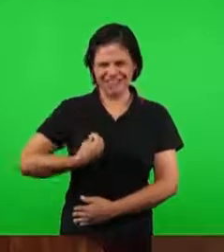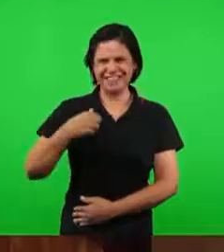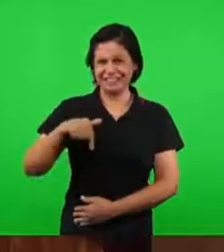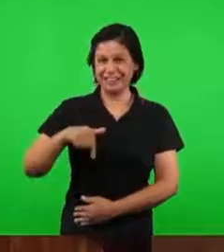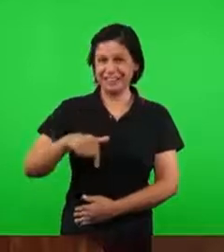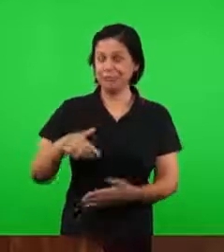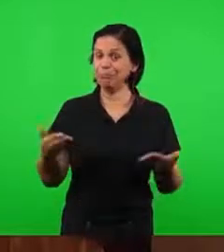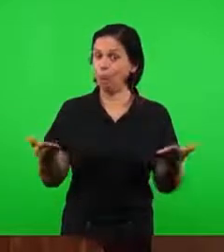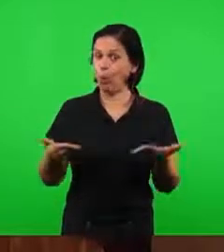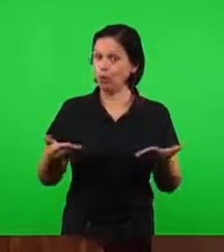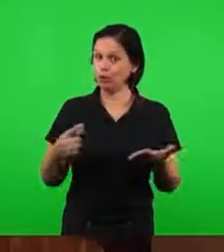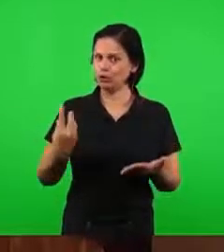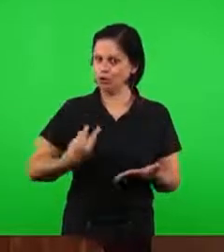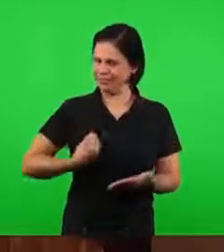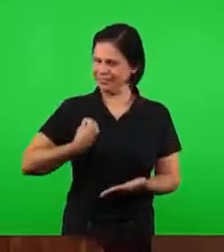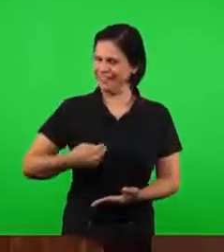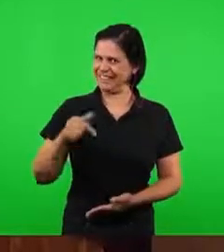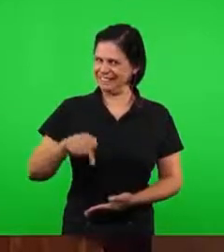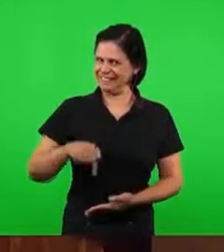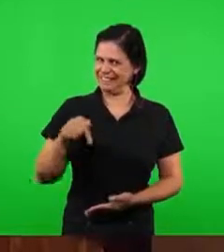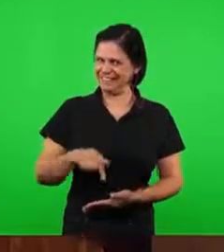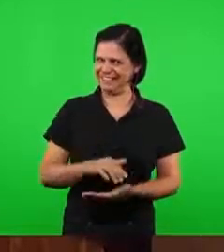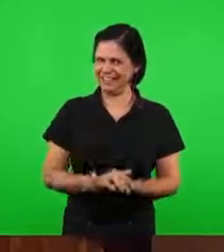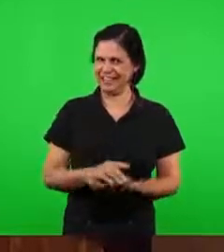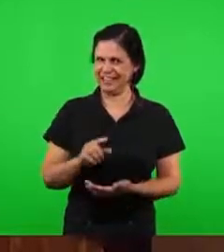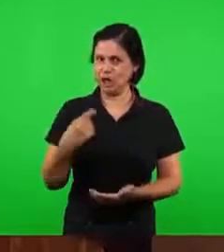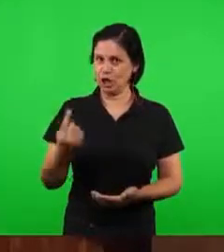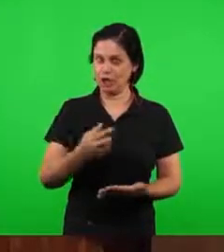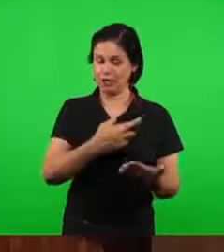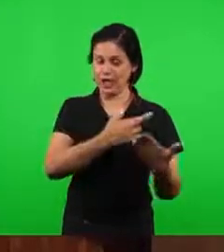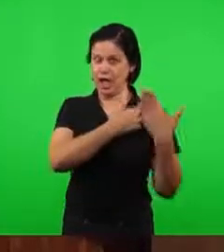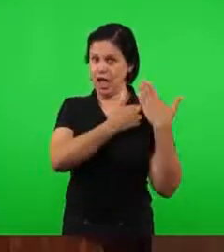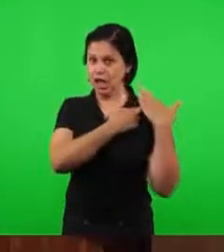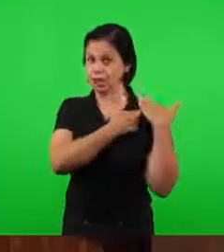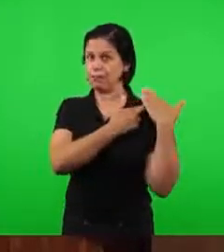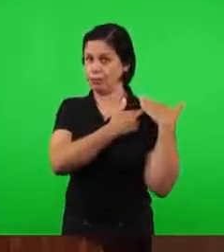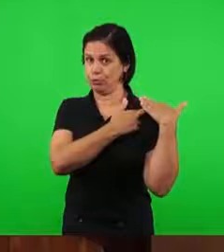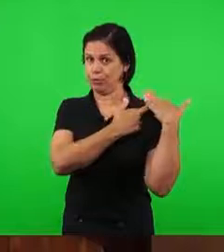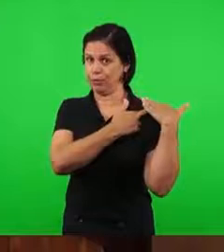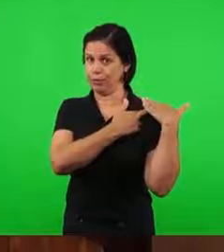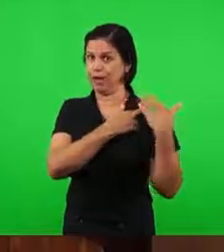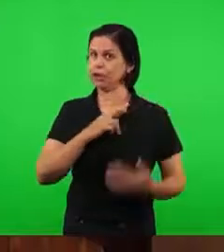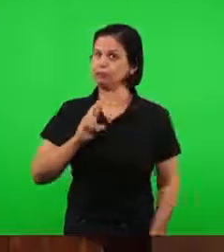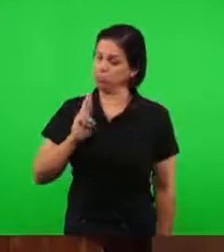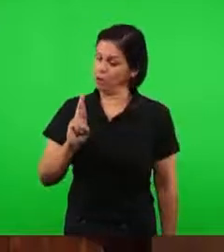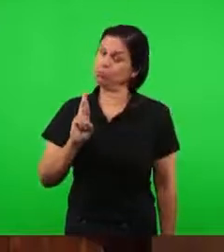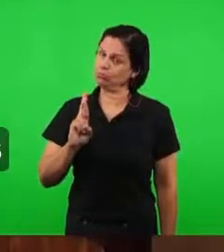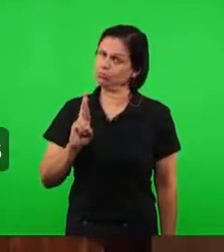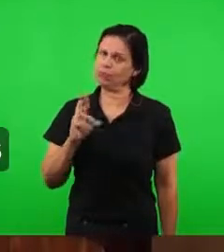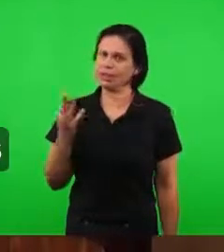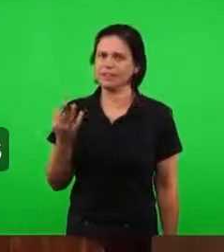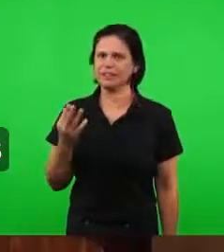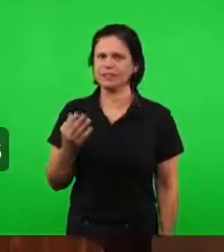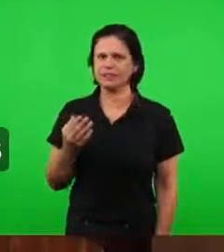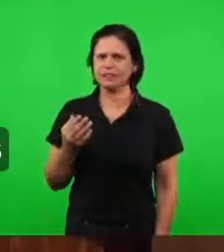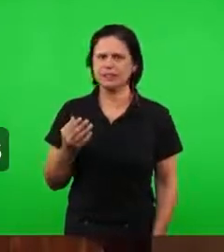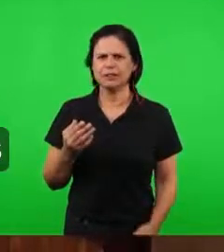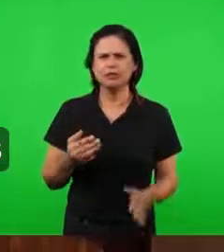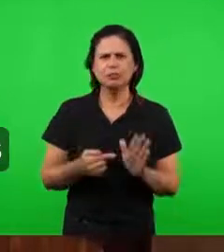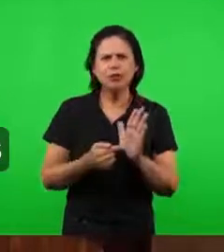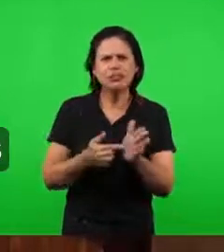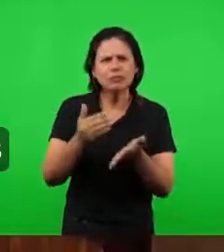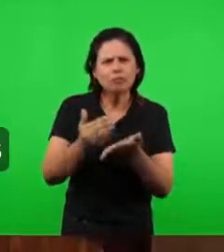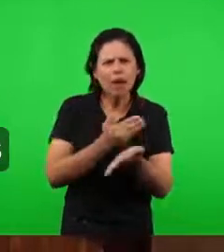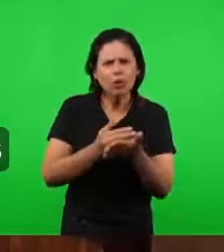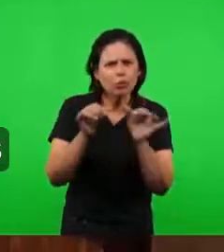com a incumbência de trazer aos irmãos algumas informações